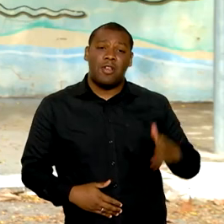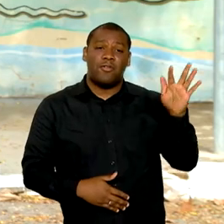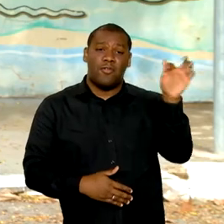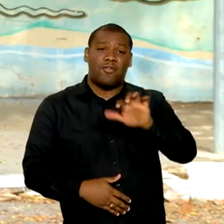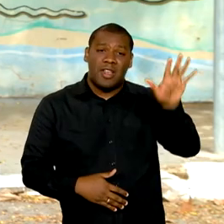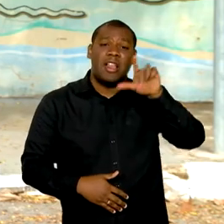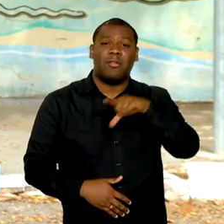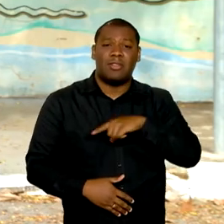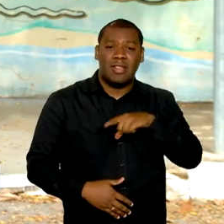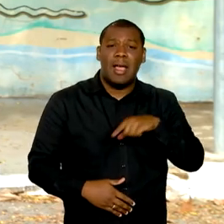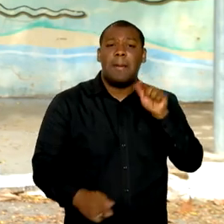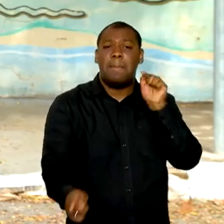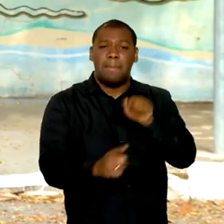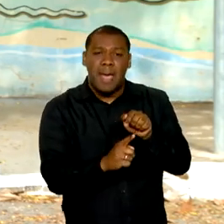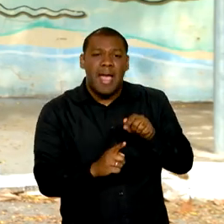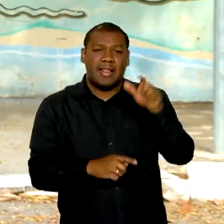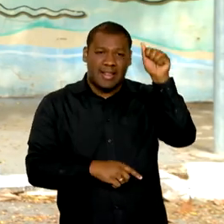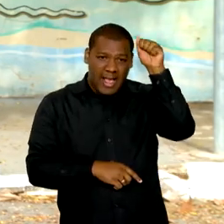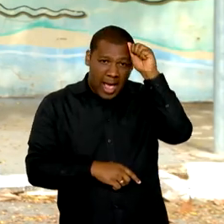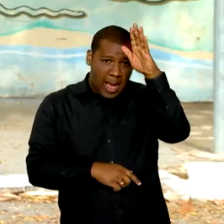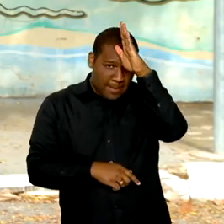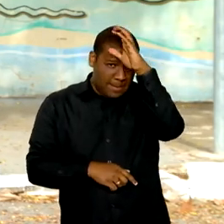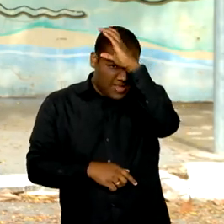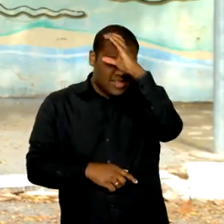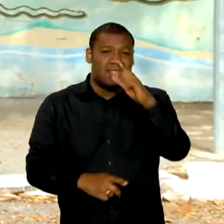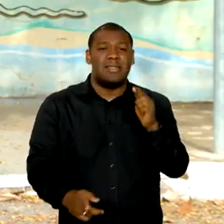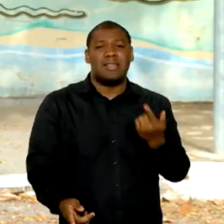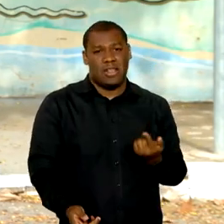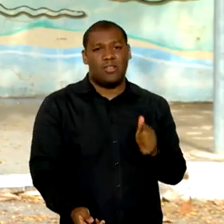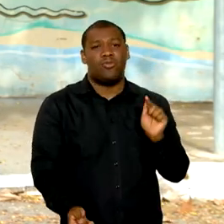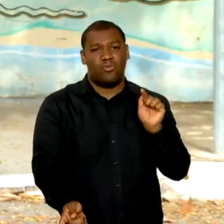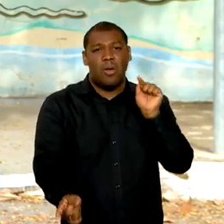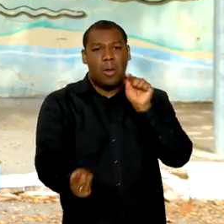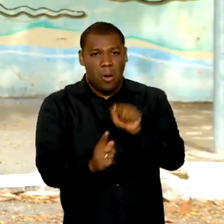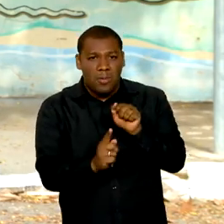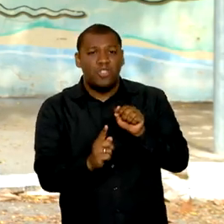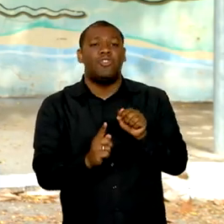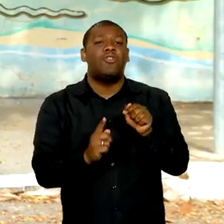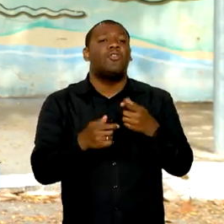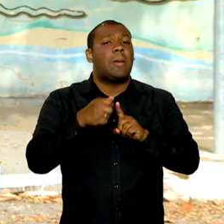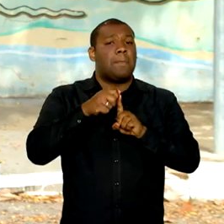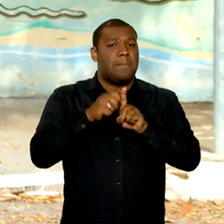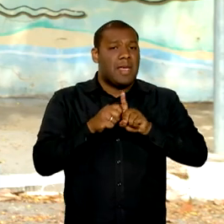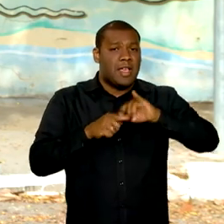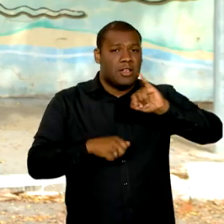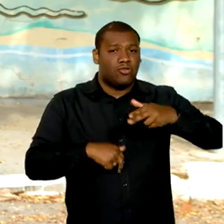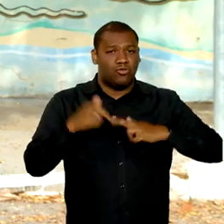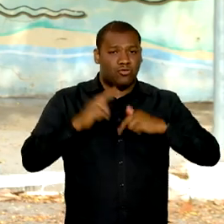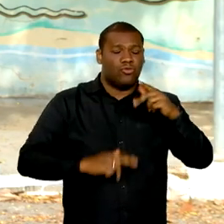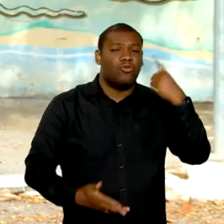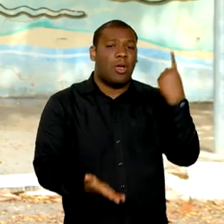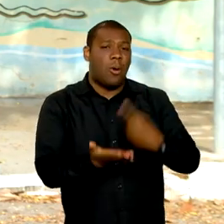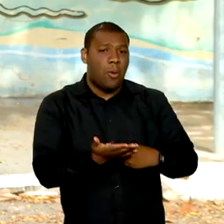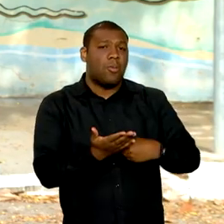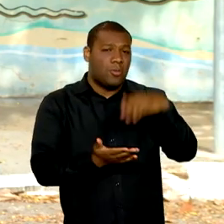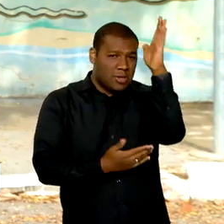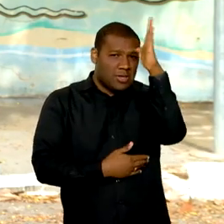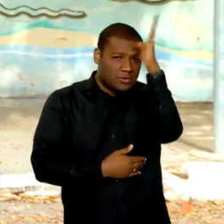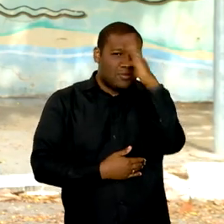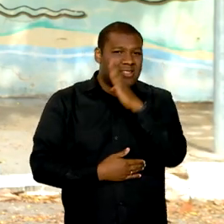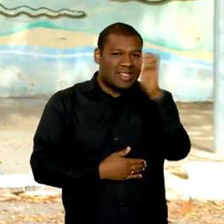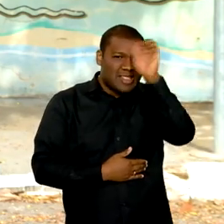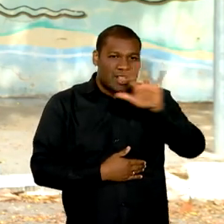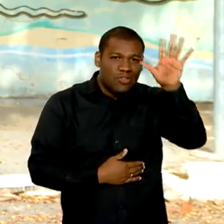que tem a alfabetização como uma de suas prioridades, criou em junho deste ano o Compromisso Nacional Criança